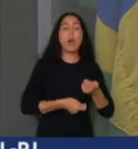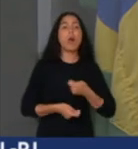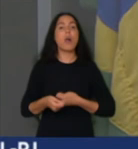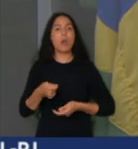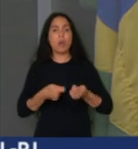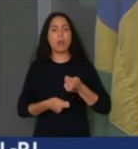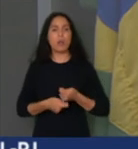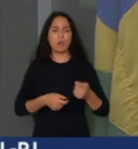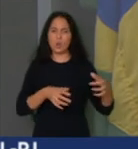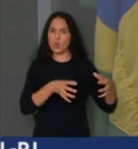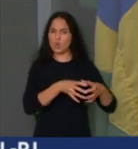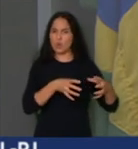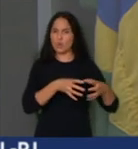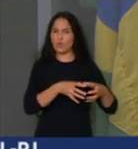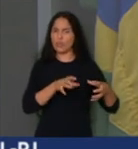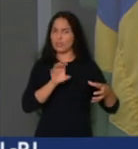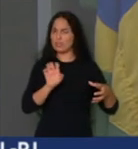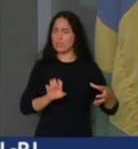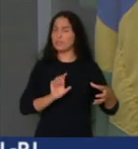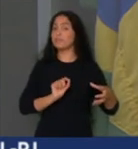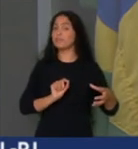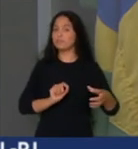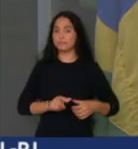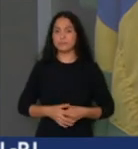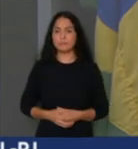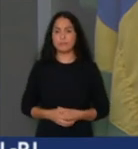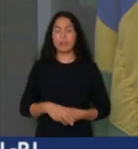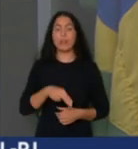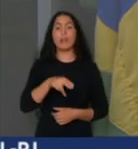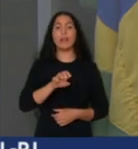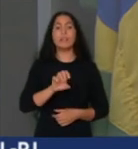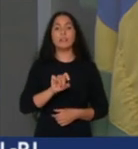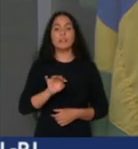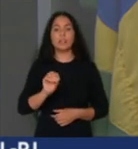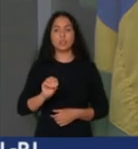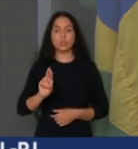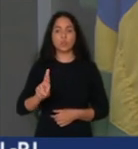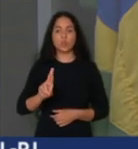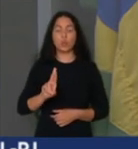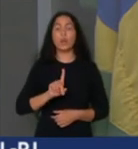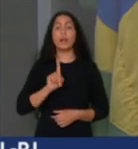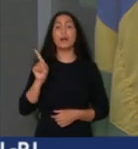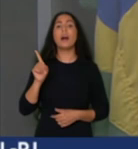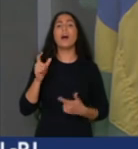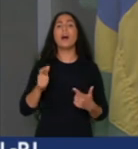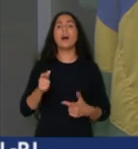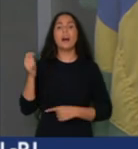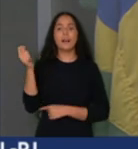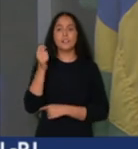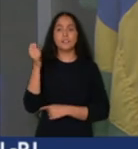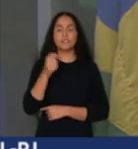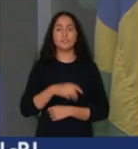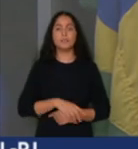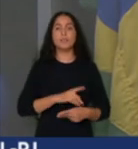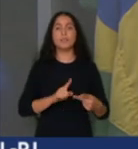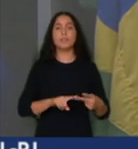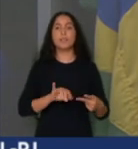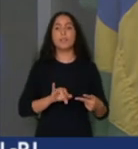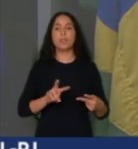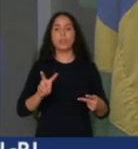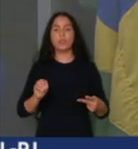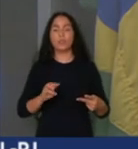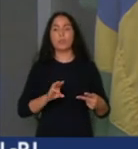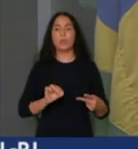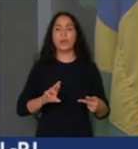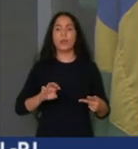governos de esquerda, ele fala, são Nestor, Kirchner da Argentina, Evo Morales na Bolívia, Lula da Silva no Brasil,